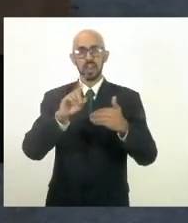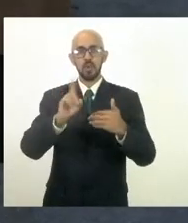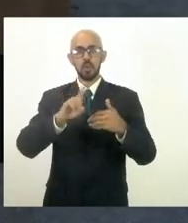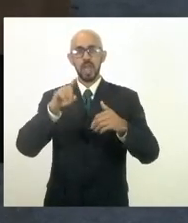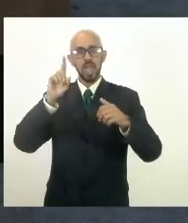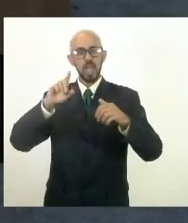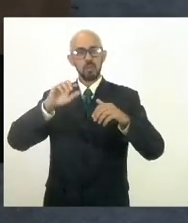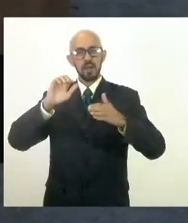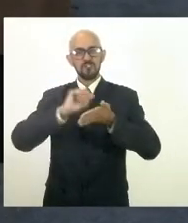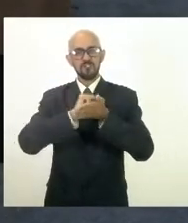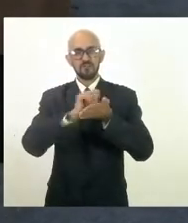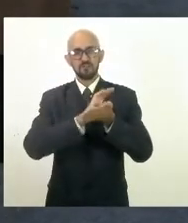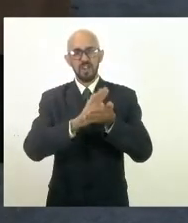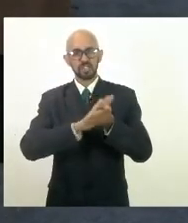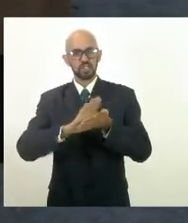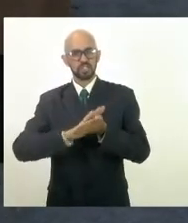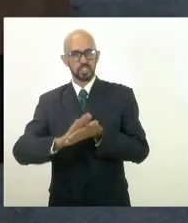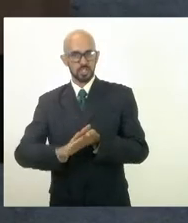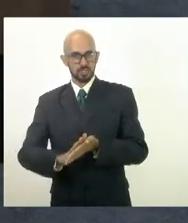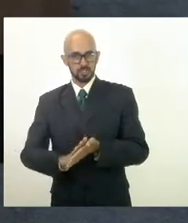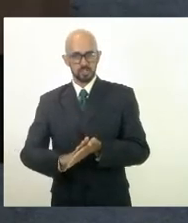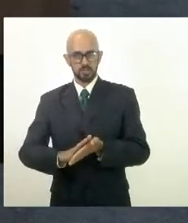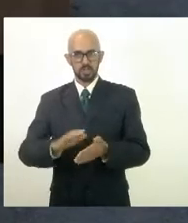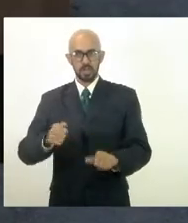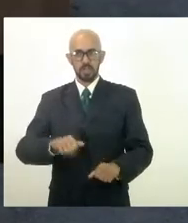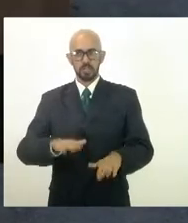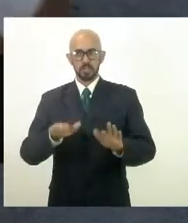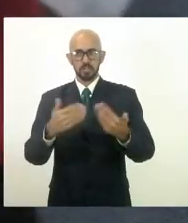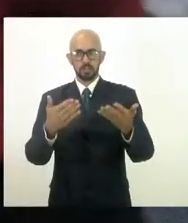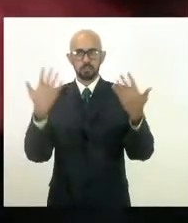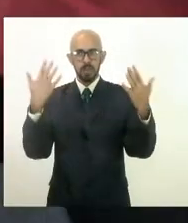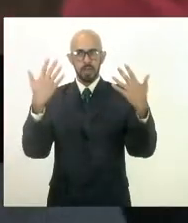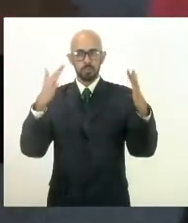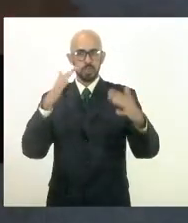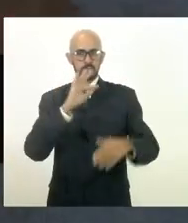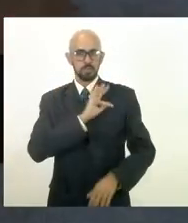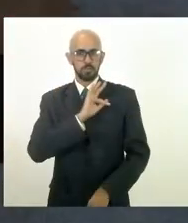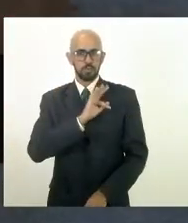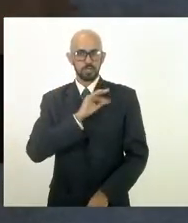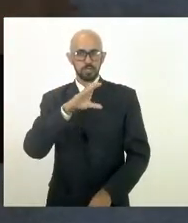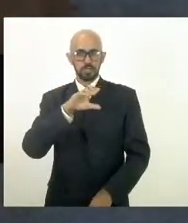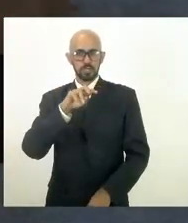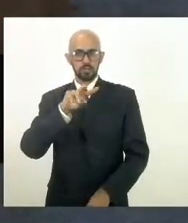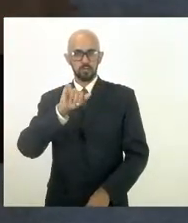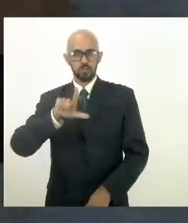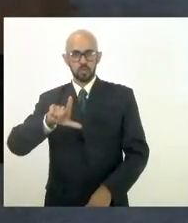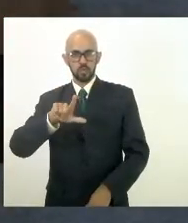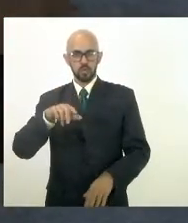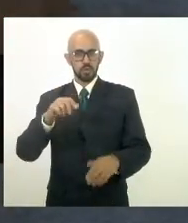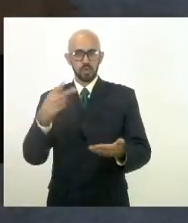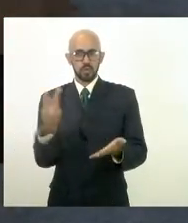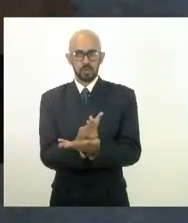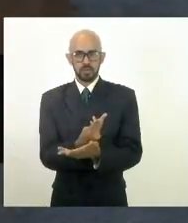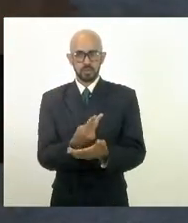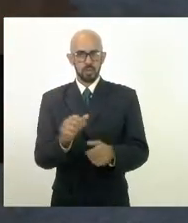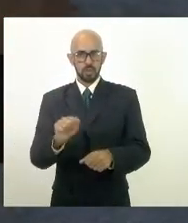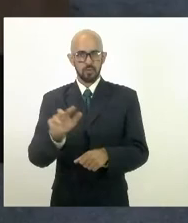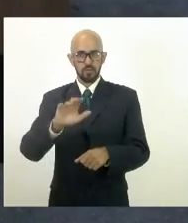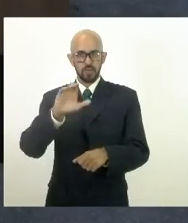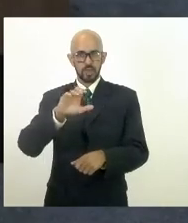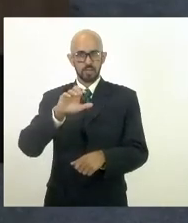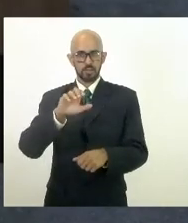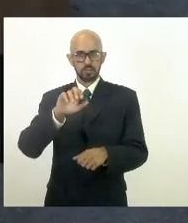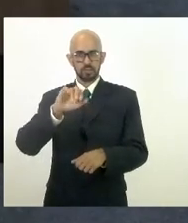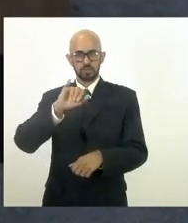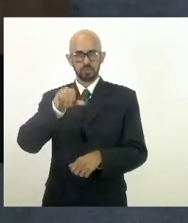da população de bem. Então, a Polícia Civil, mais uma vez aqui, venho parabenizar o trabalho da Polícia Civil e dizer o que aconteceu no Jacarezinho não foi chacina, foi